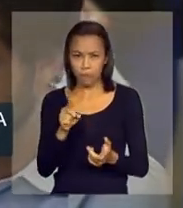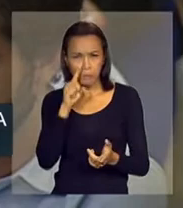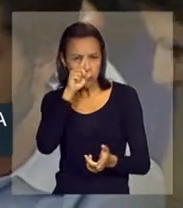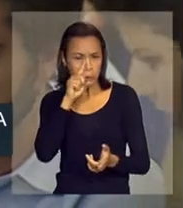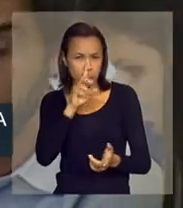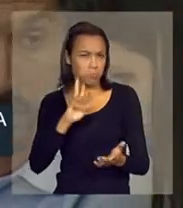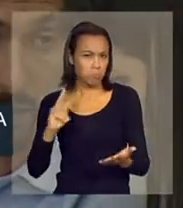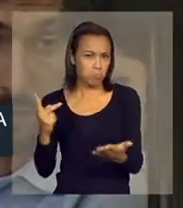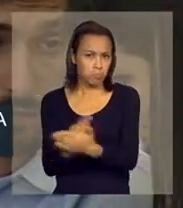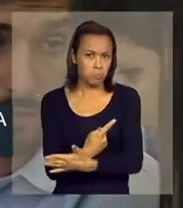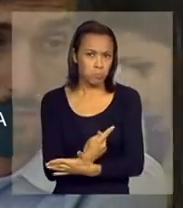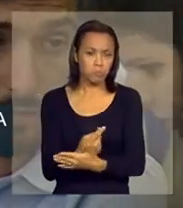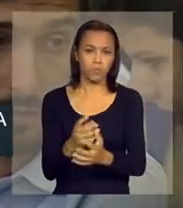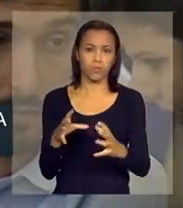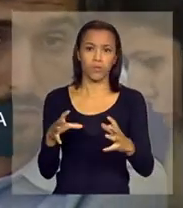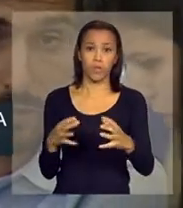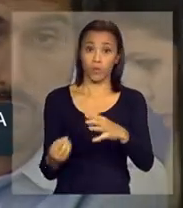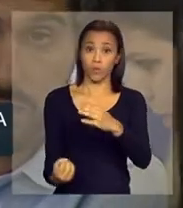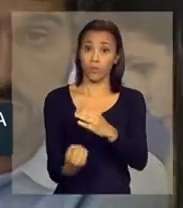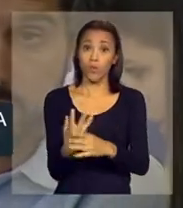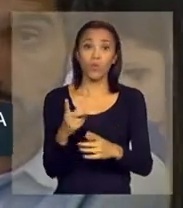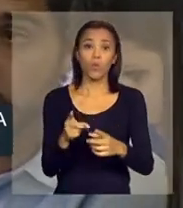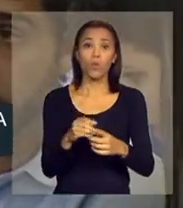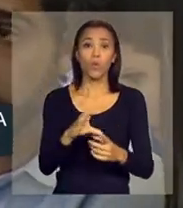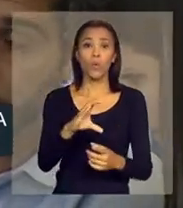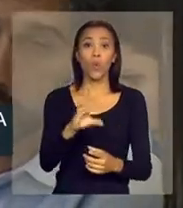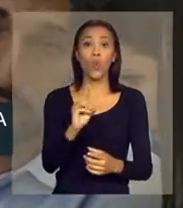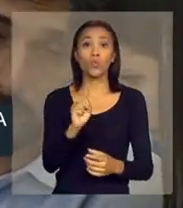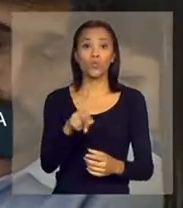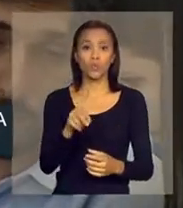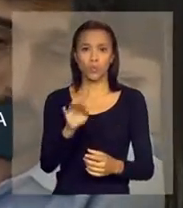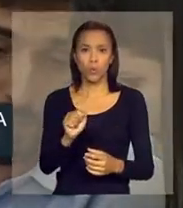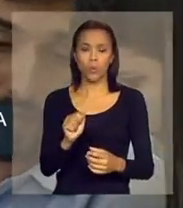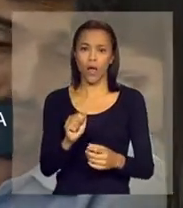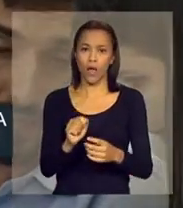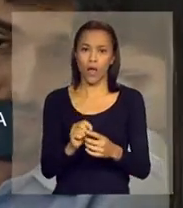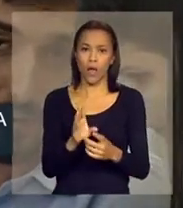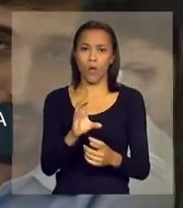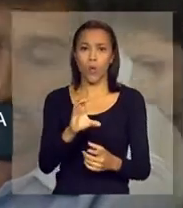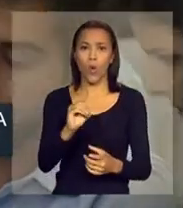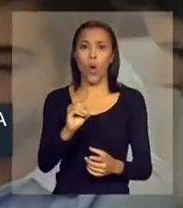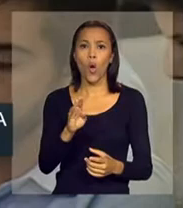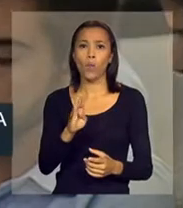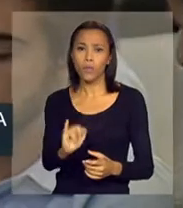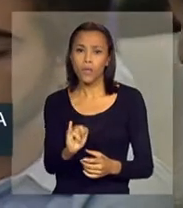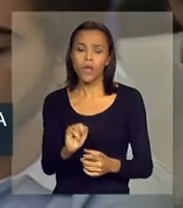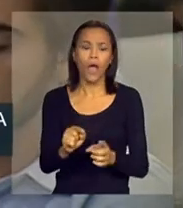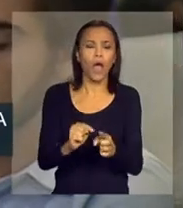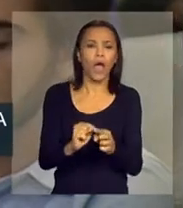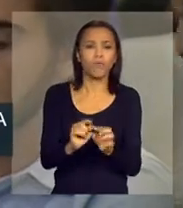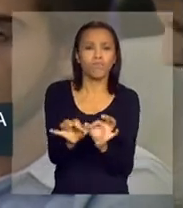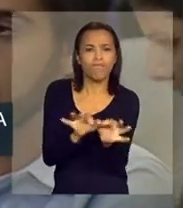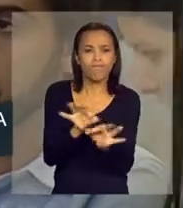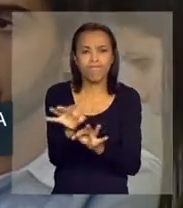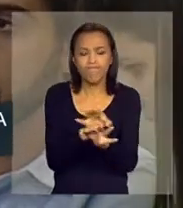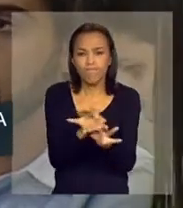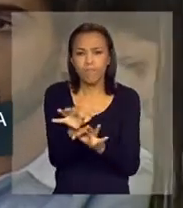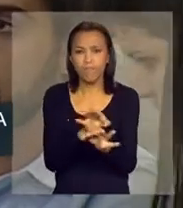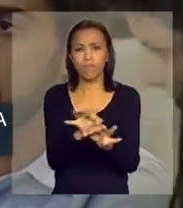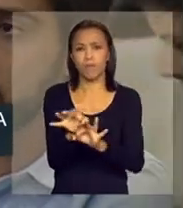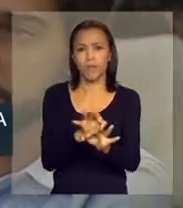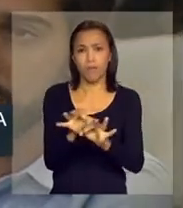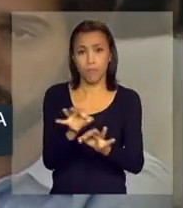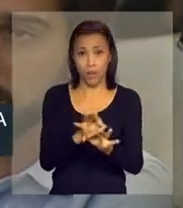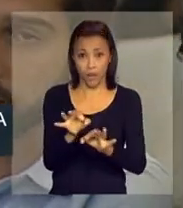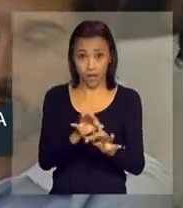levantada contra a entidade. Dessa vez, o consultor que ajudou o COBE a preparar, fazer os preparativos